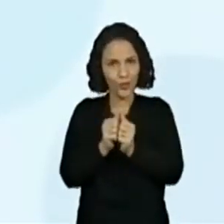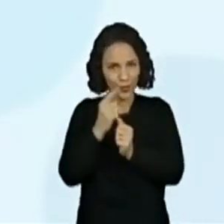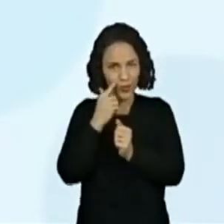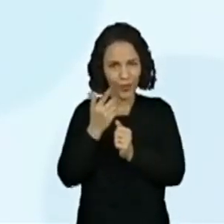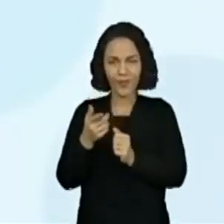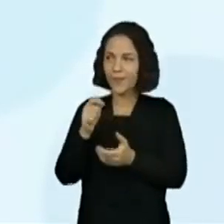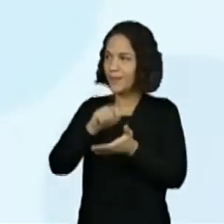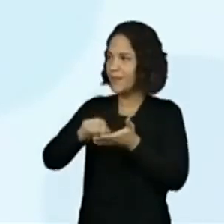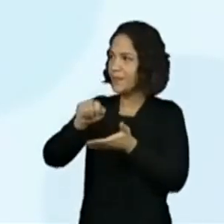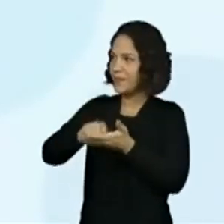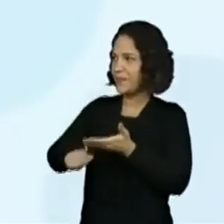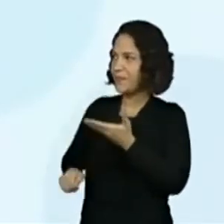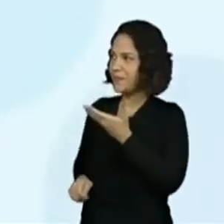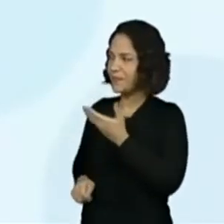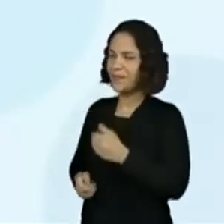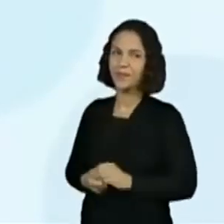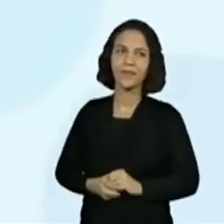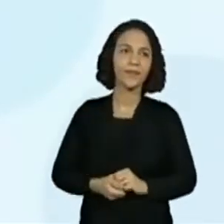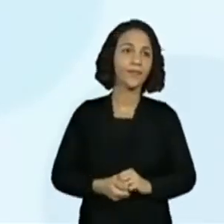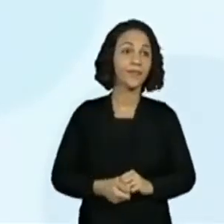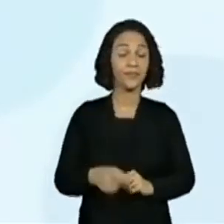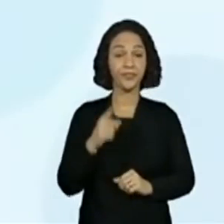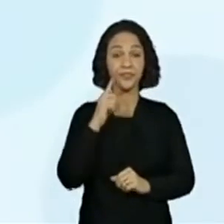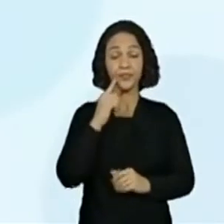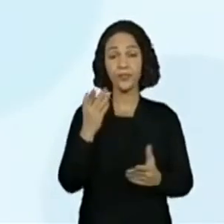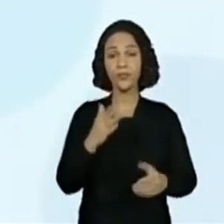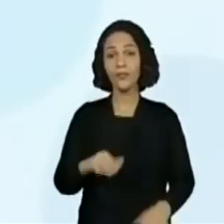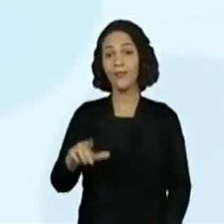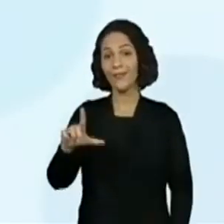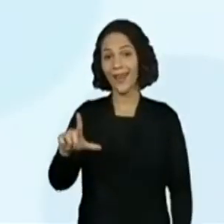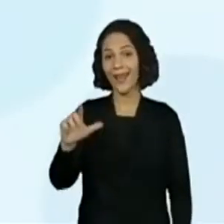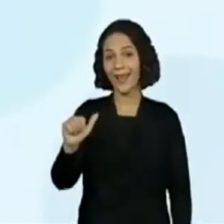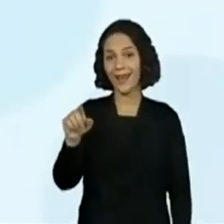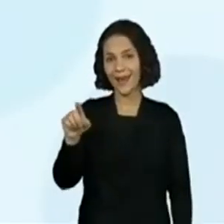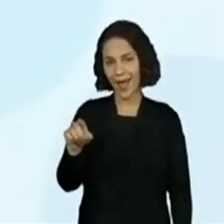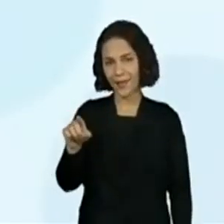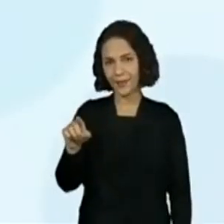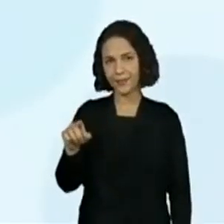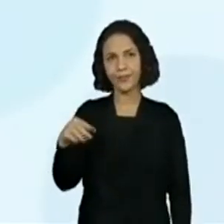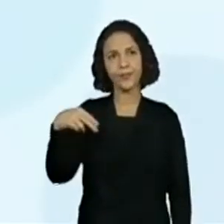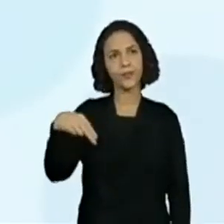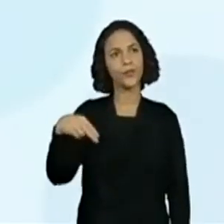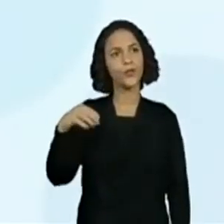quintal.